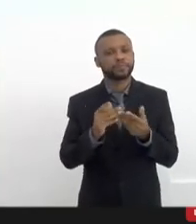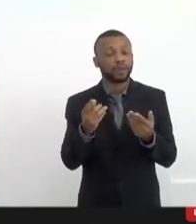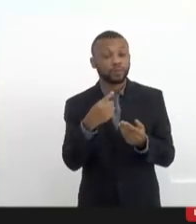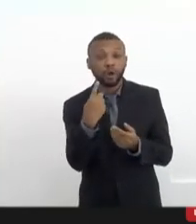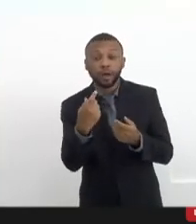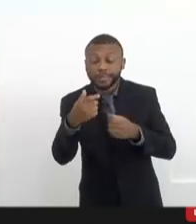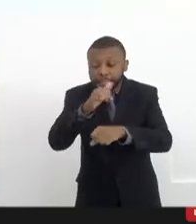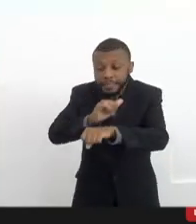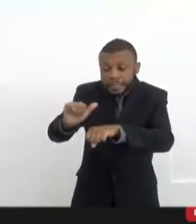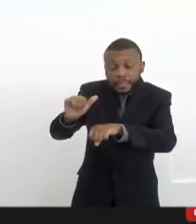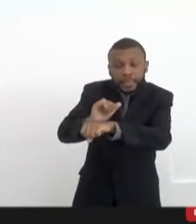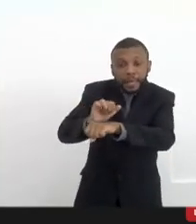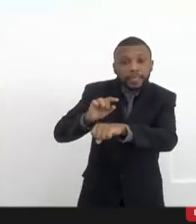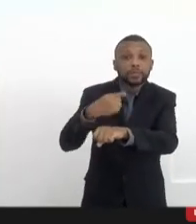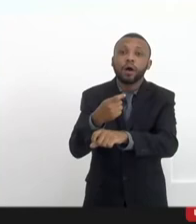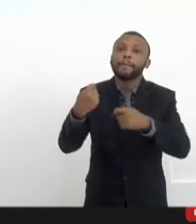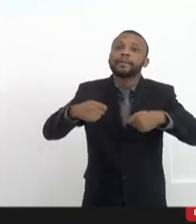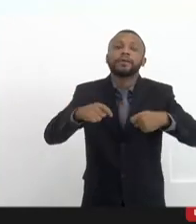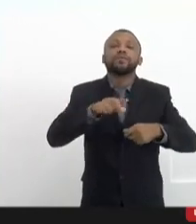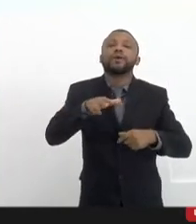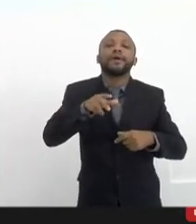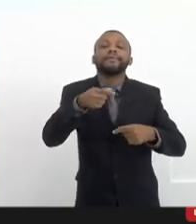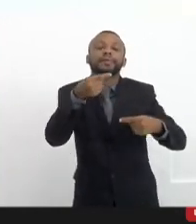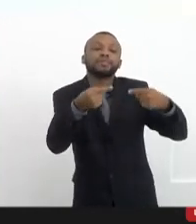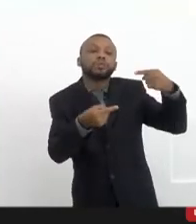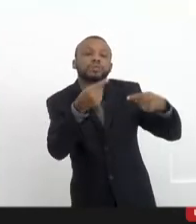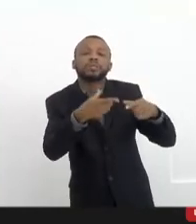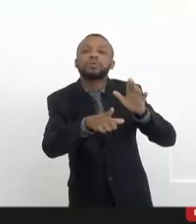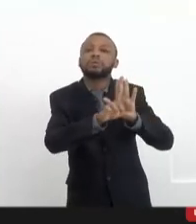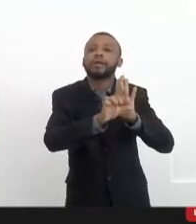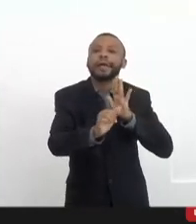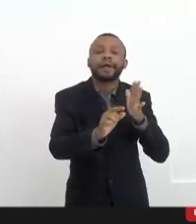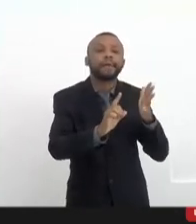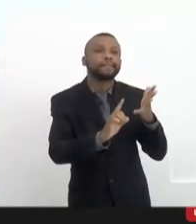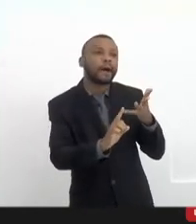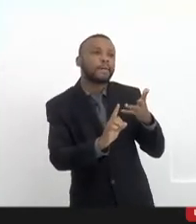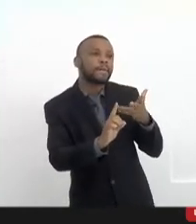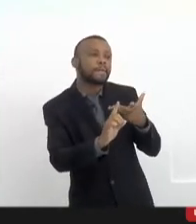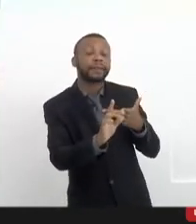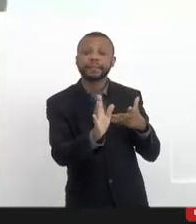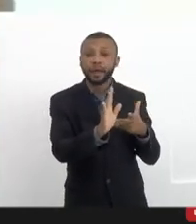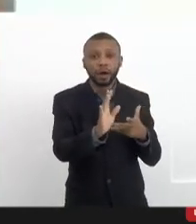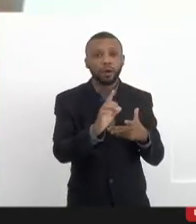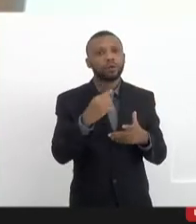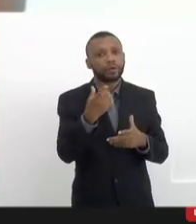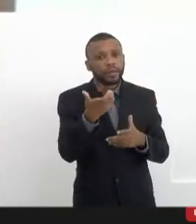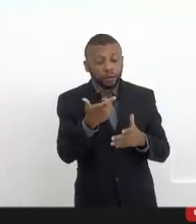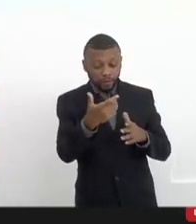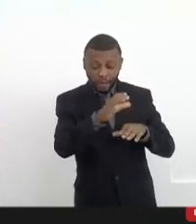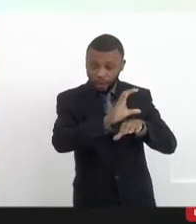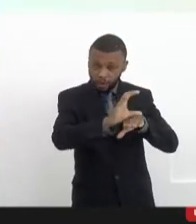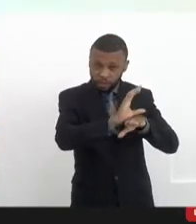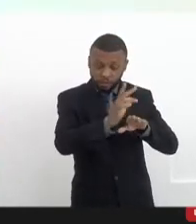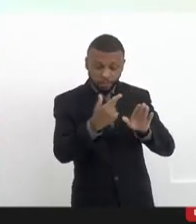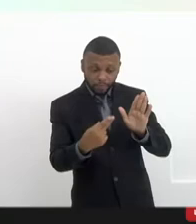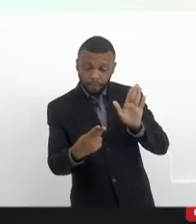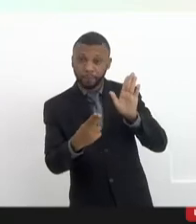de estratégia, não ficar discutindo lei. Nós queremos que a Constituição seja cumprida.